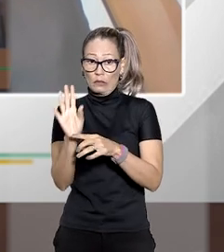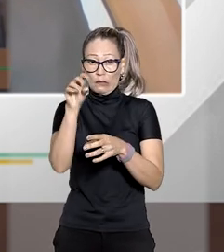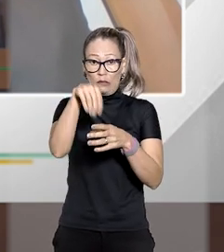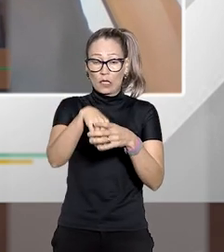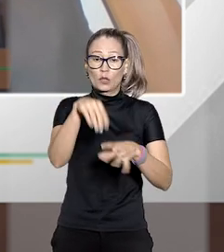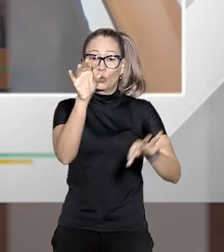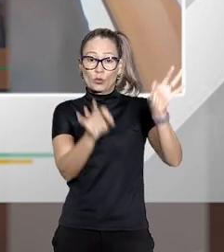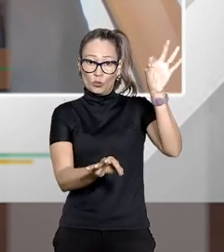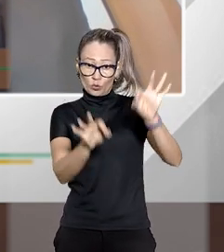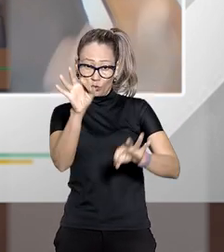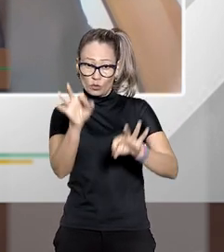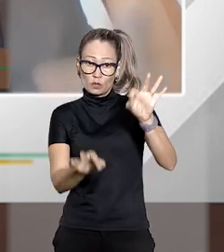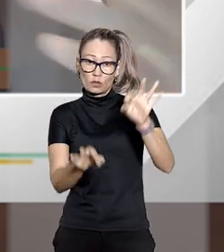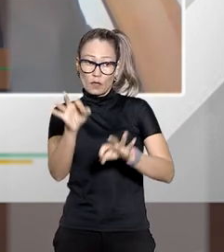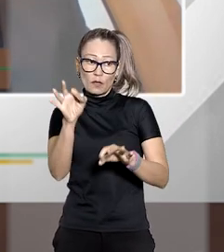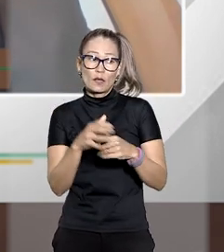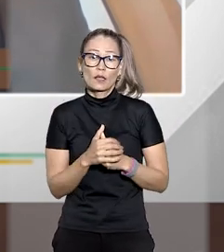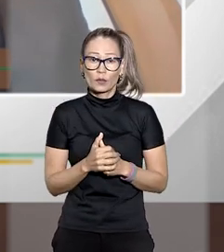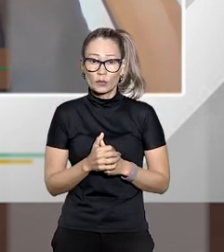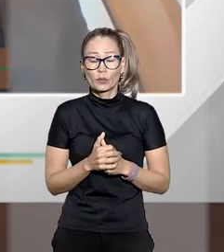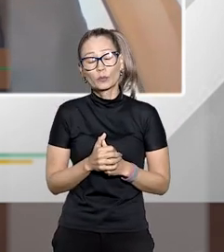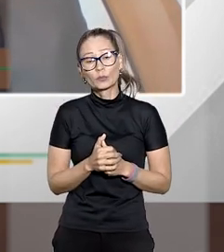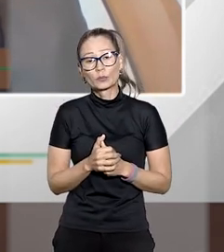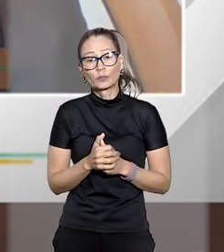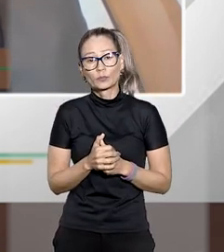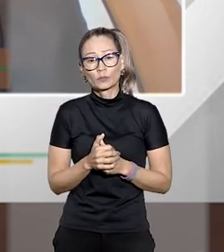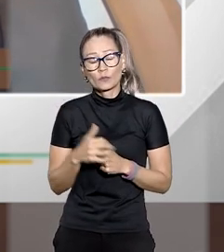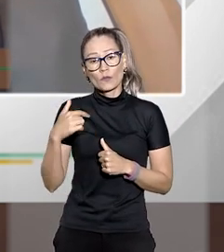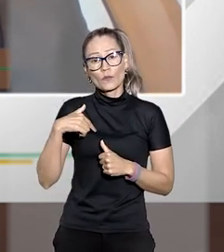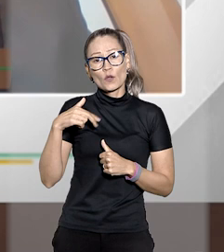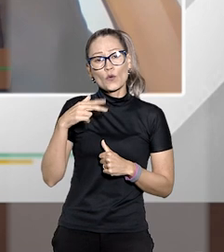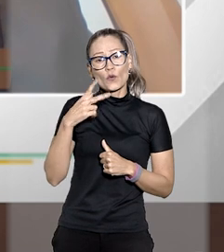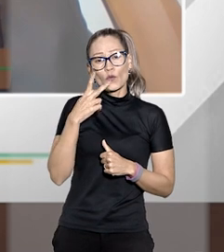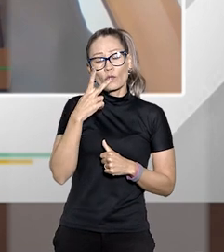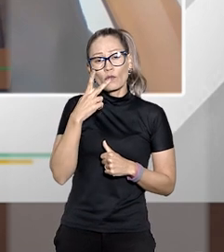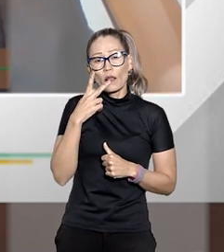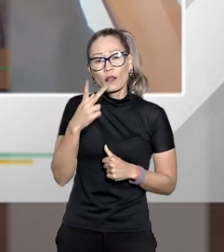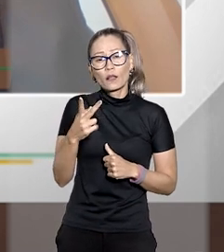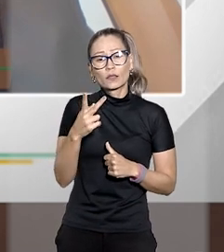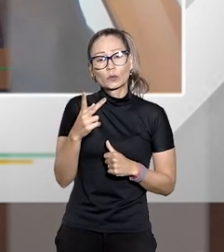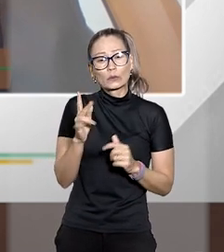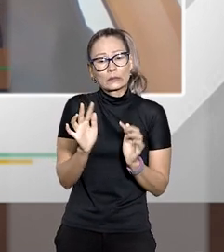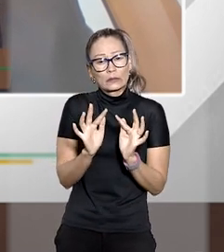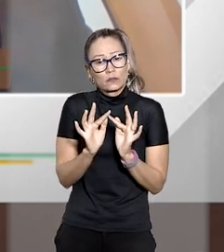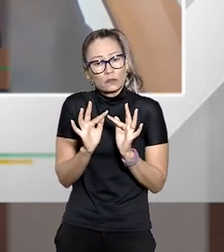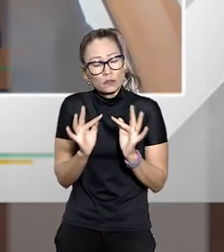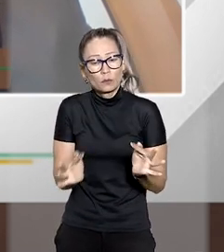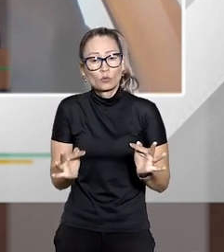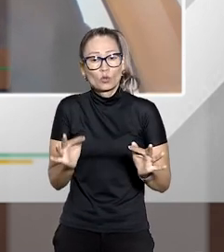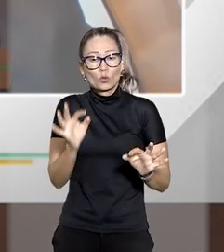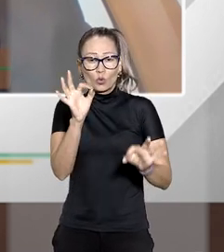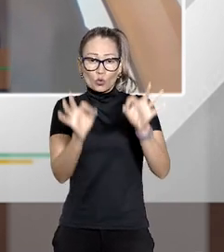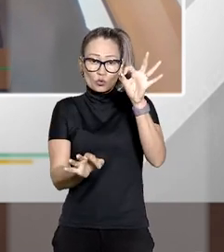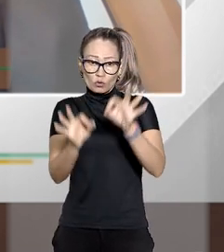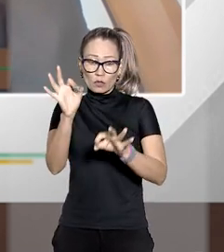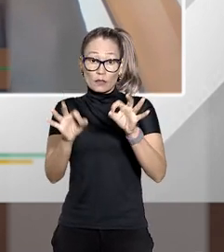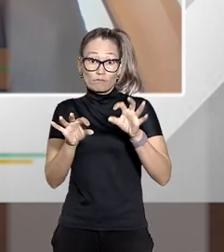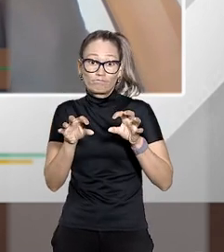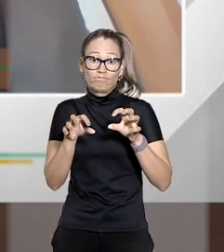e porque no fim o fato é aquilo usando aqui uma palavra falando de uma forma bem coloquial os juizados